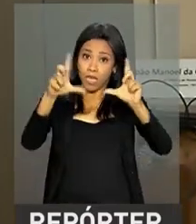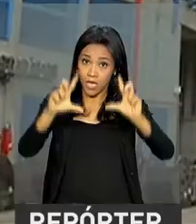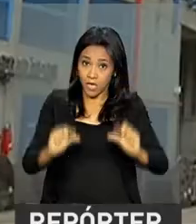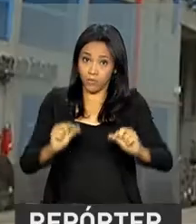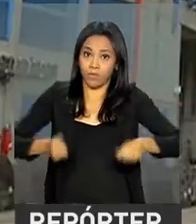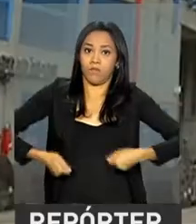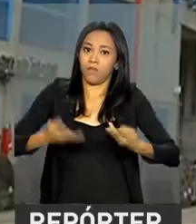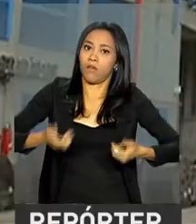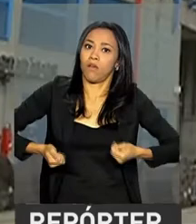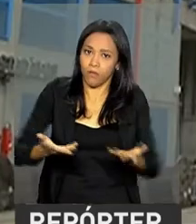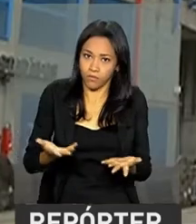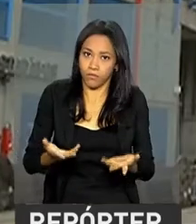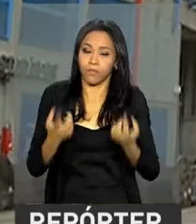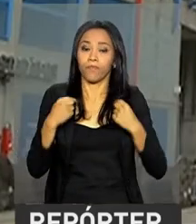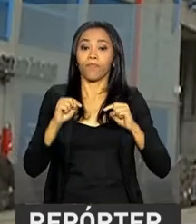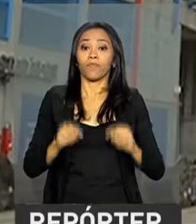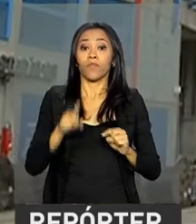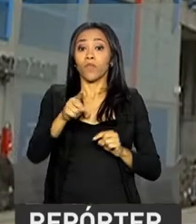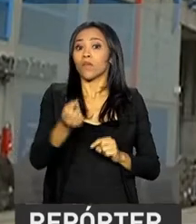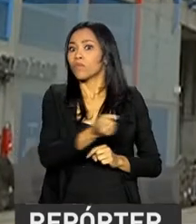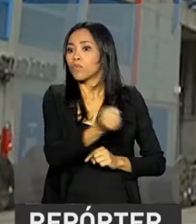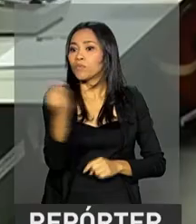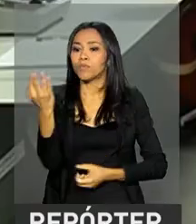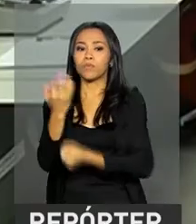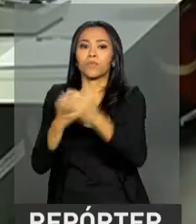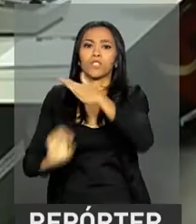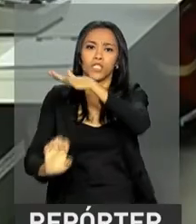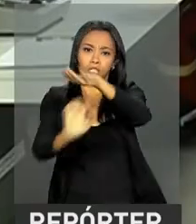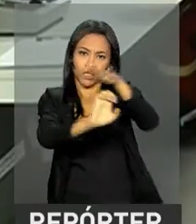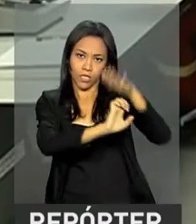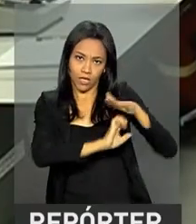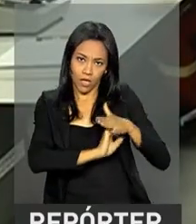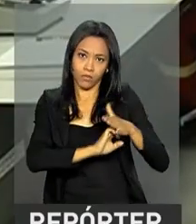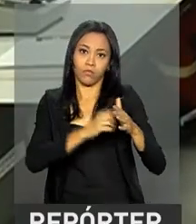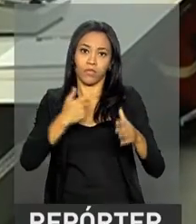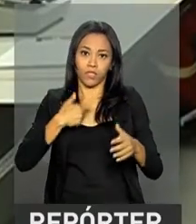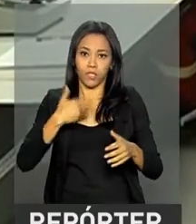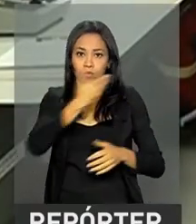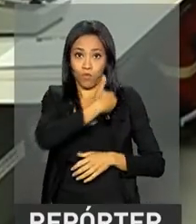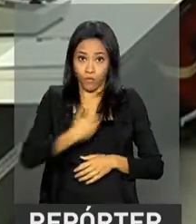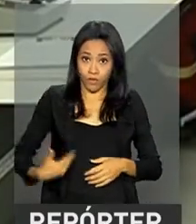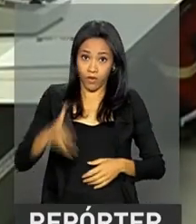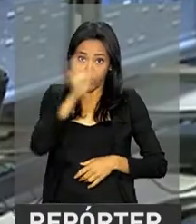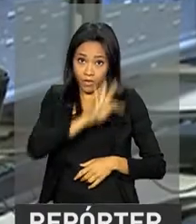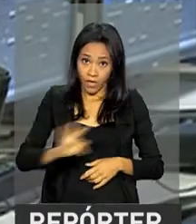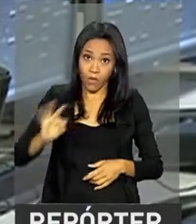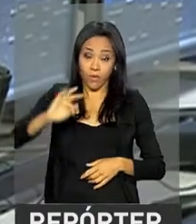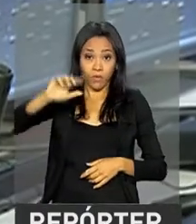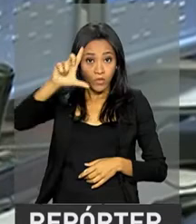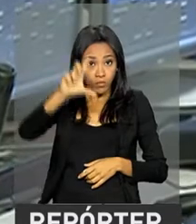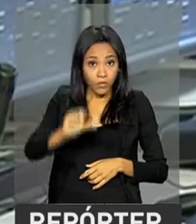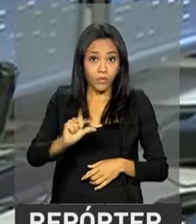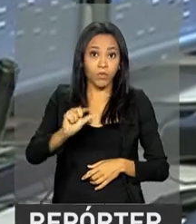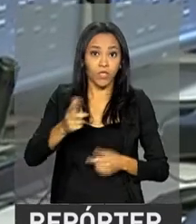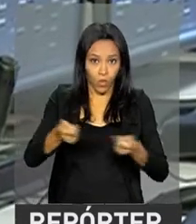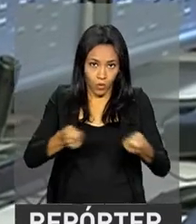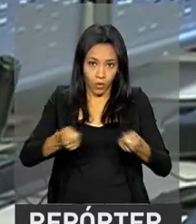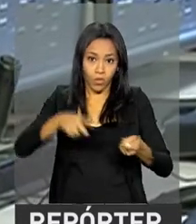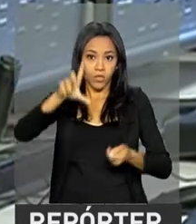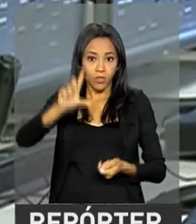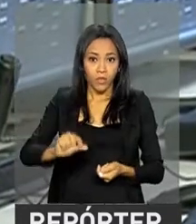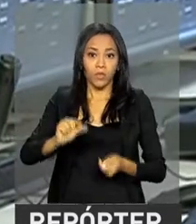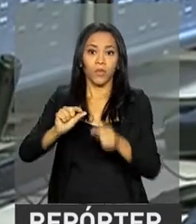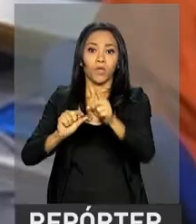tratados. O número de estatais sob controle direto e indireto da União caiu de 154 para